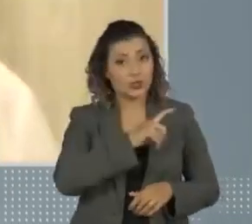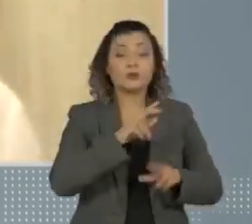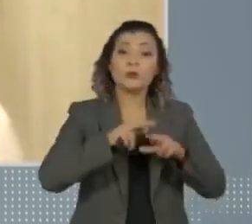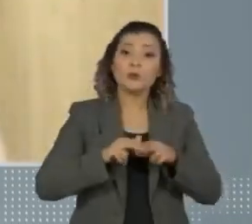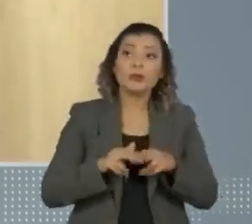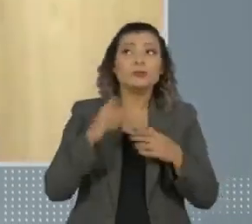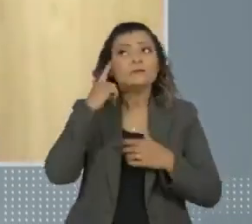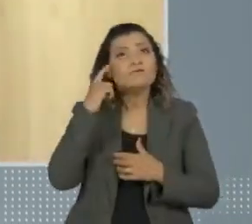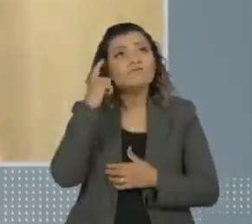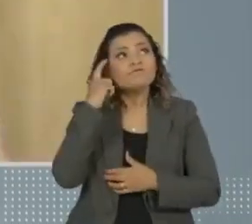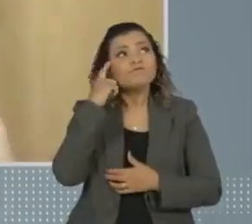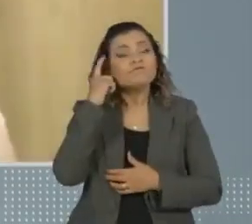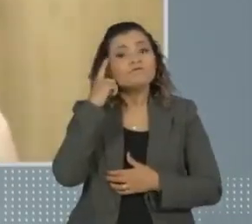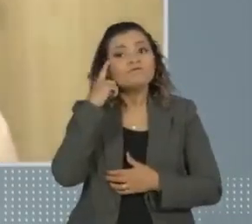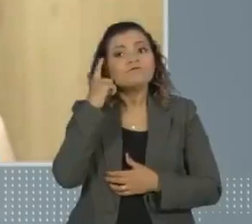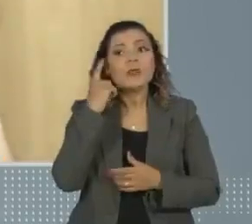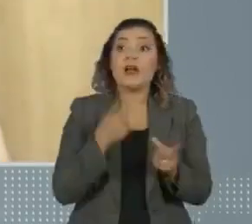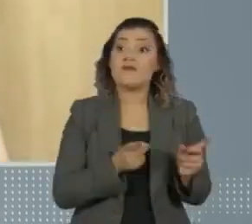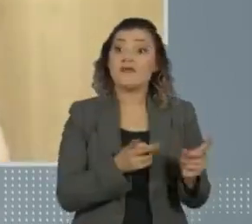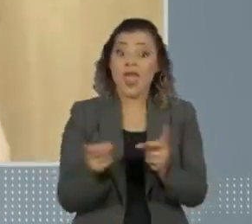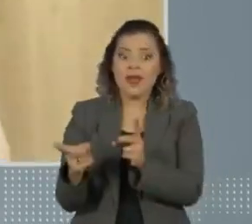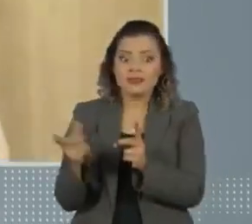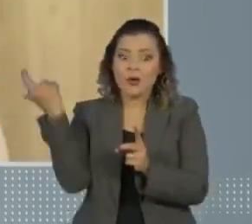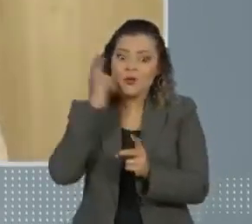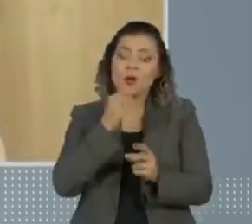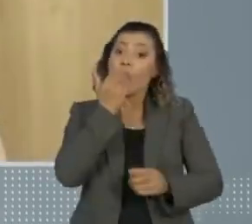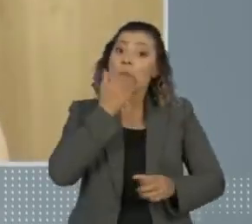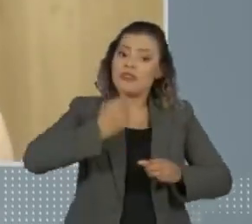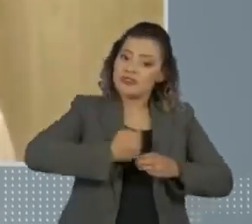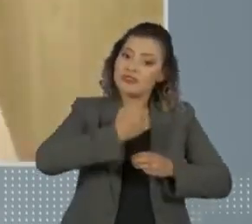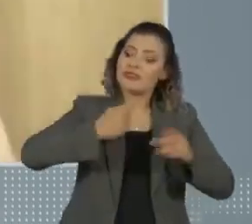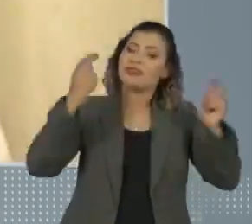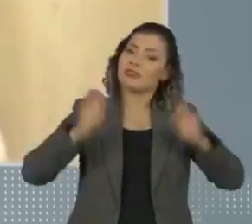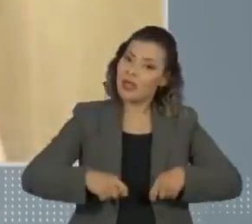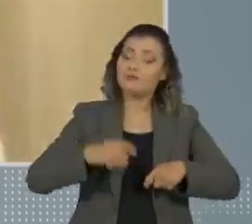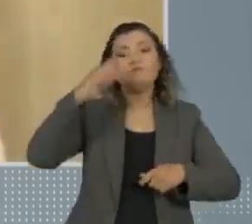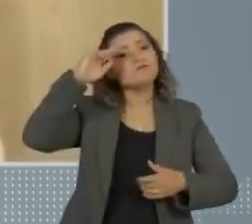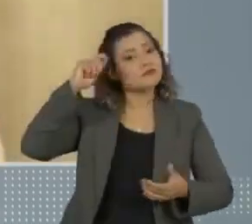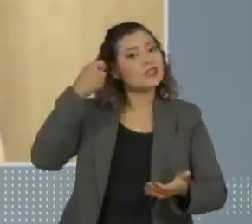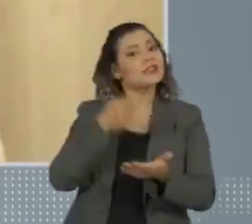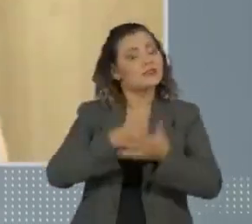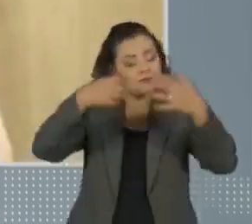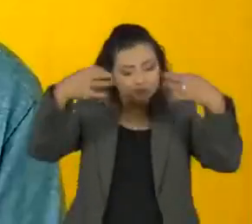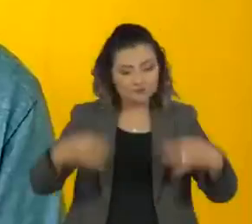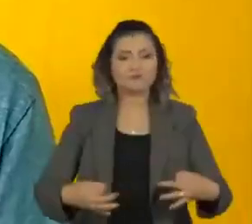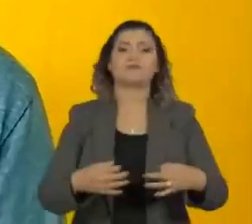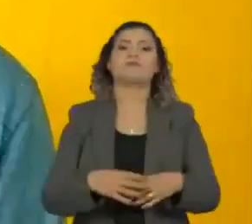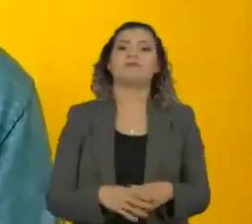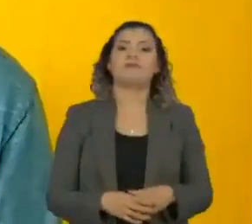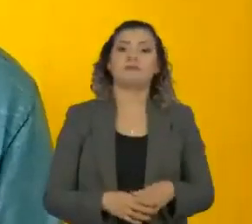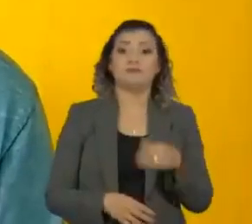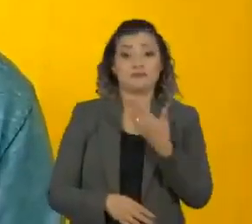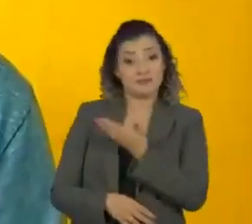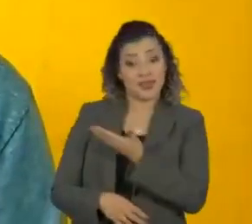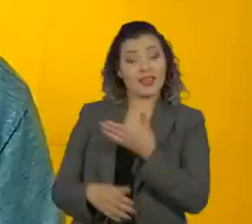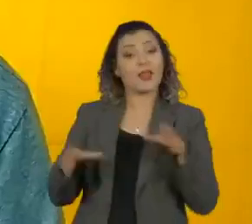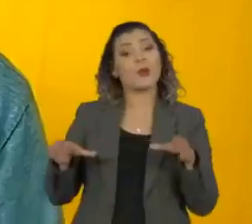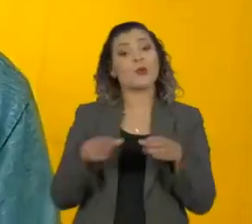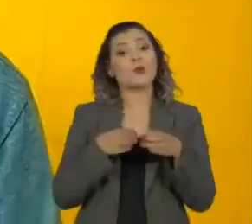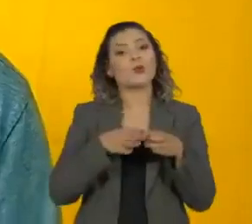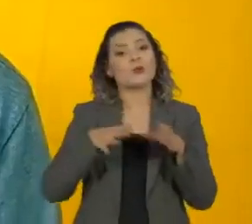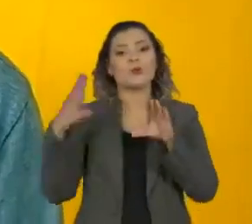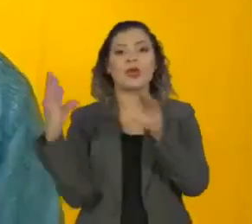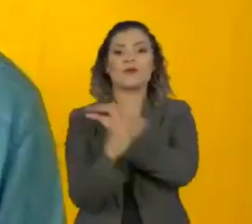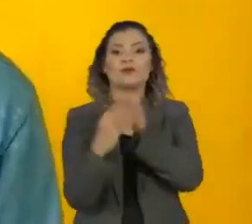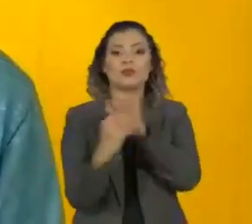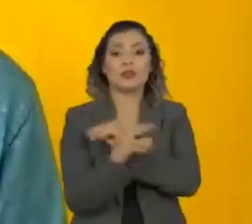comércio informal ou no trabalho informal, aí a gente decidiu empreender. Marífer faz parte de um grupo